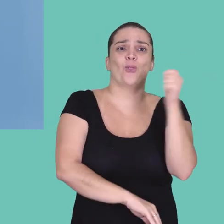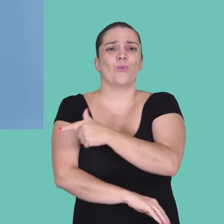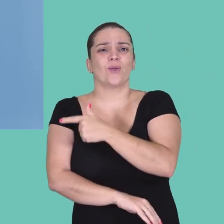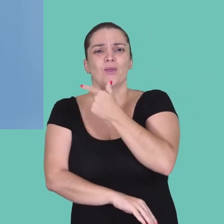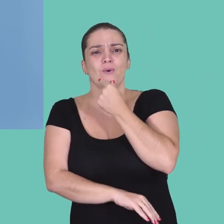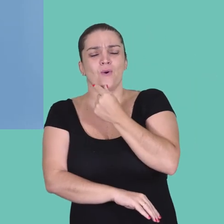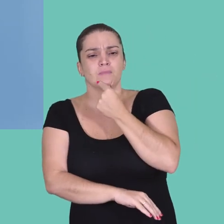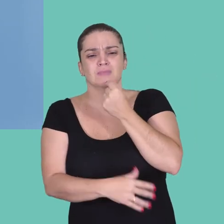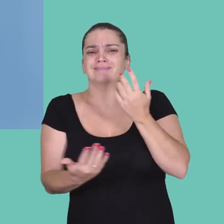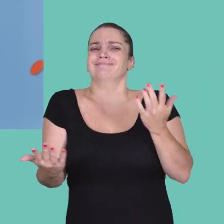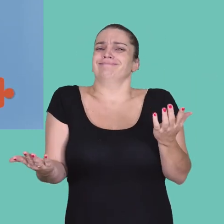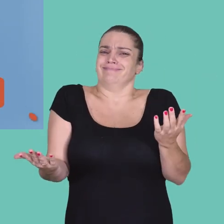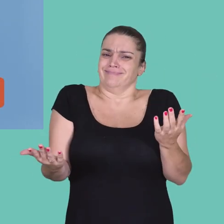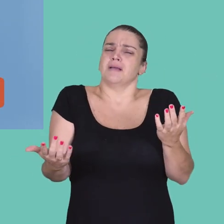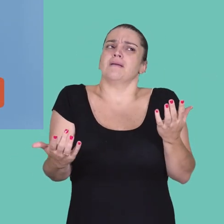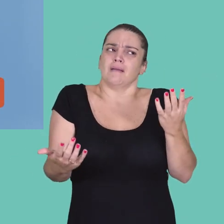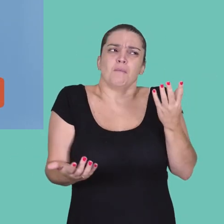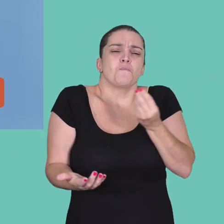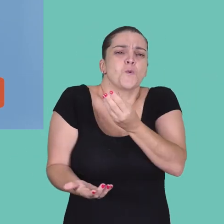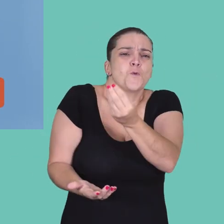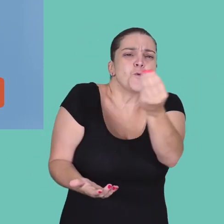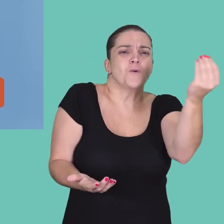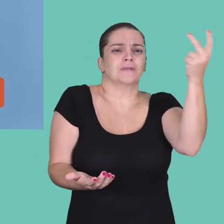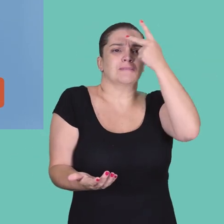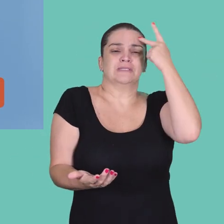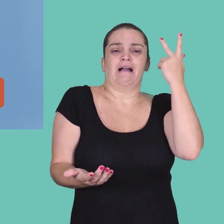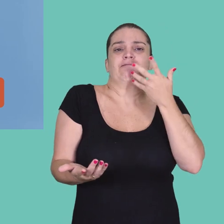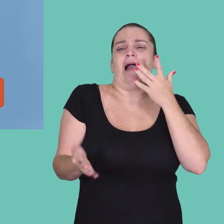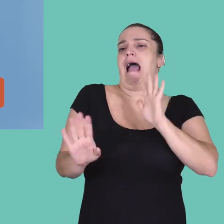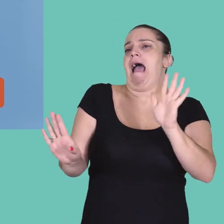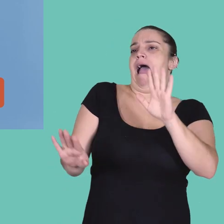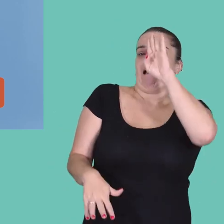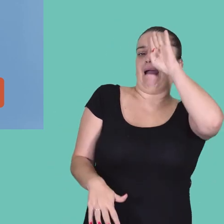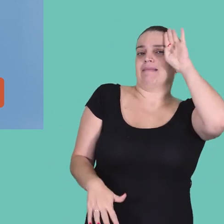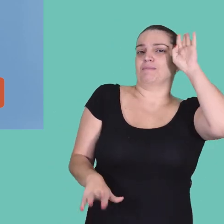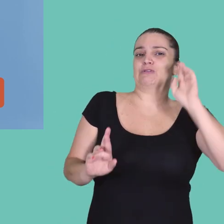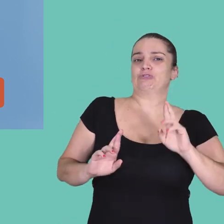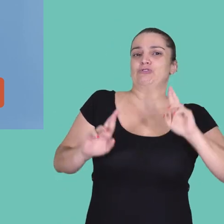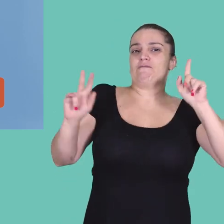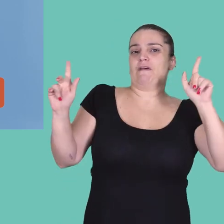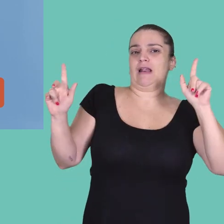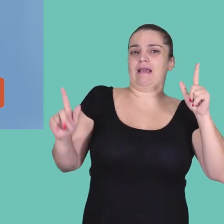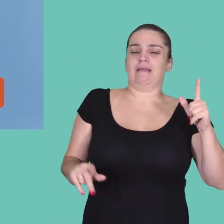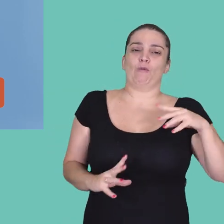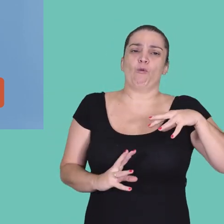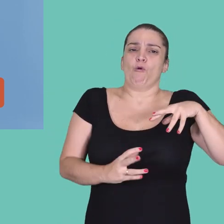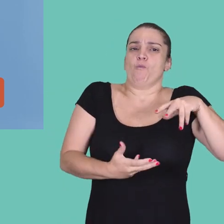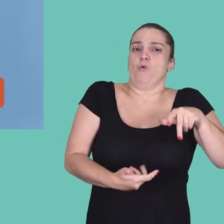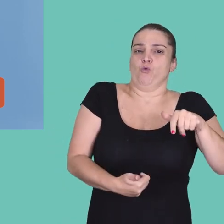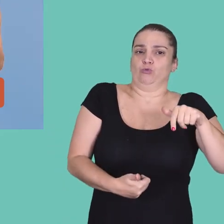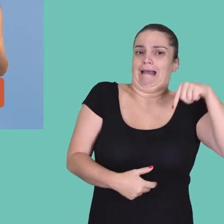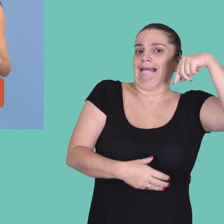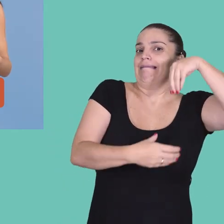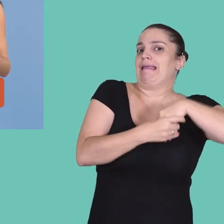a mais. E se, e a gente escuta muita gente dizer que a academia é um caso à parte. Nós vivemos num mundo diferente, e aqui dentro,